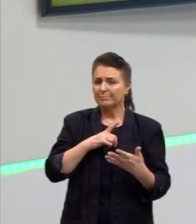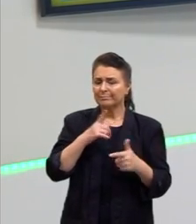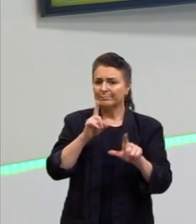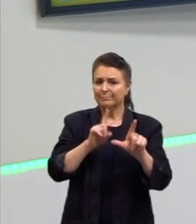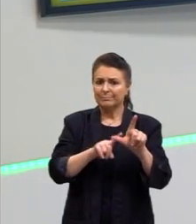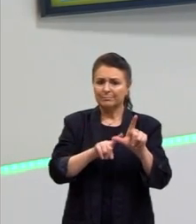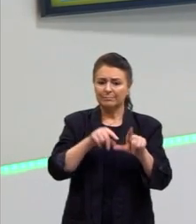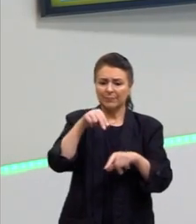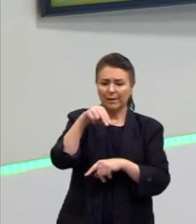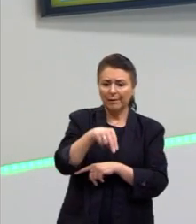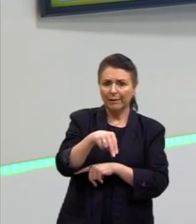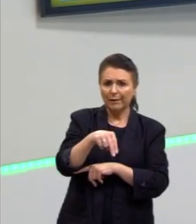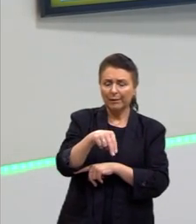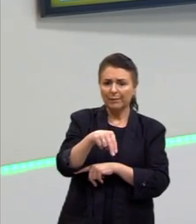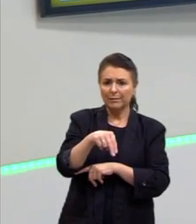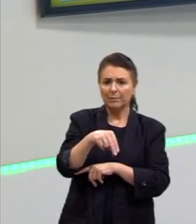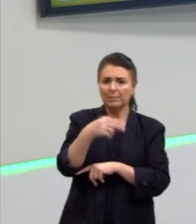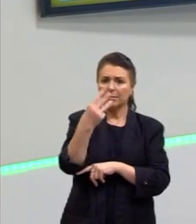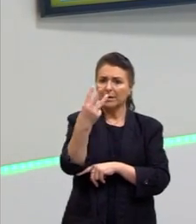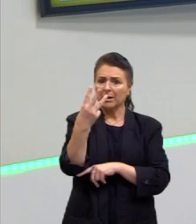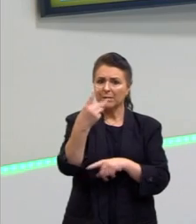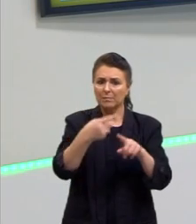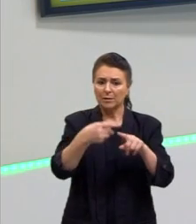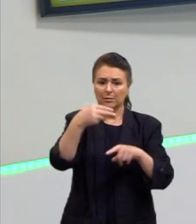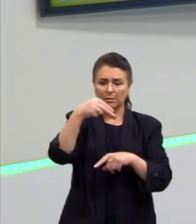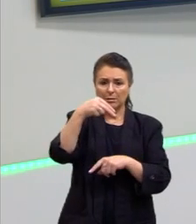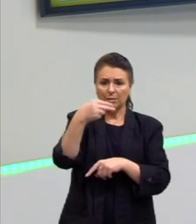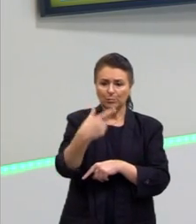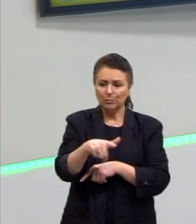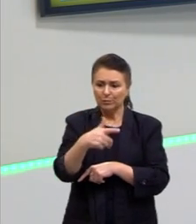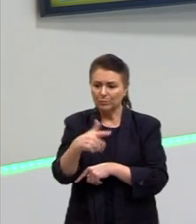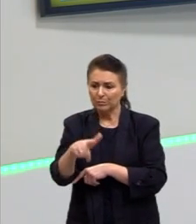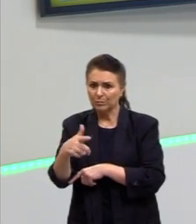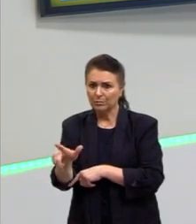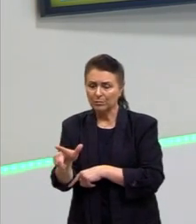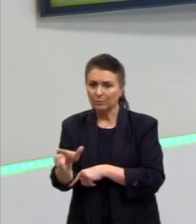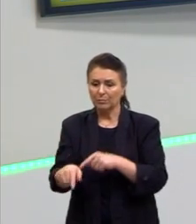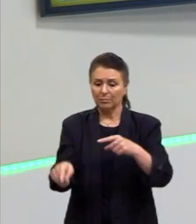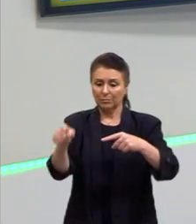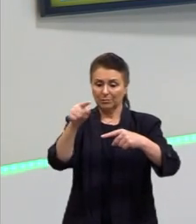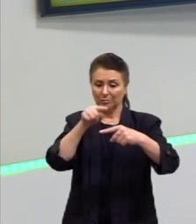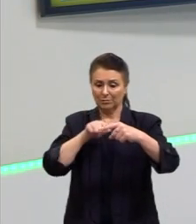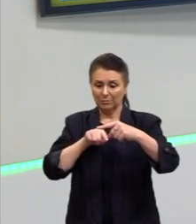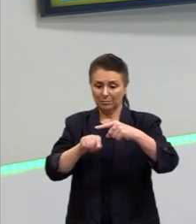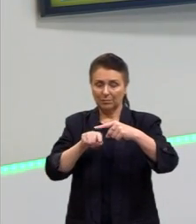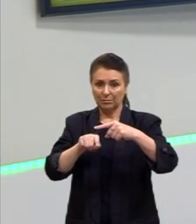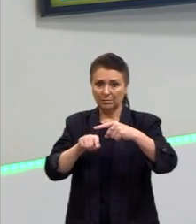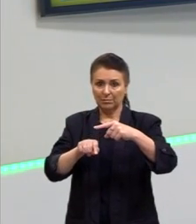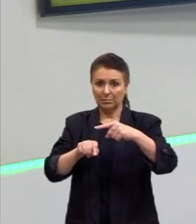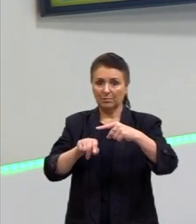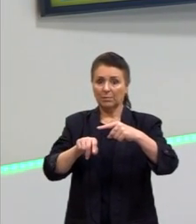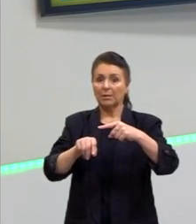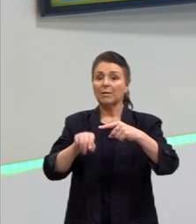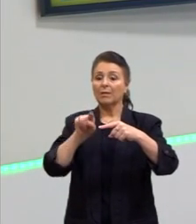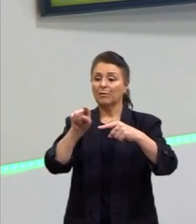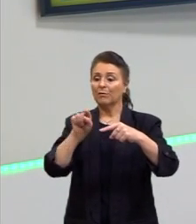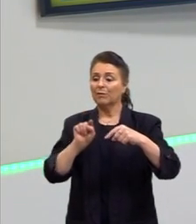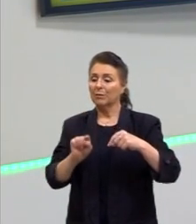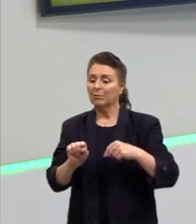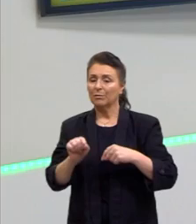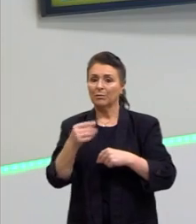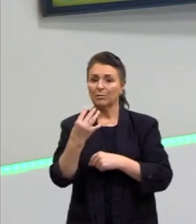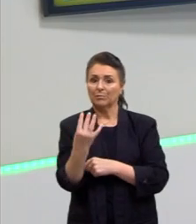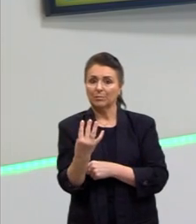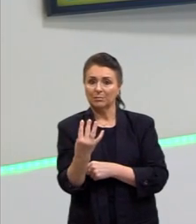N que repete três vezes. Então, no denominador nós acrescentamos o fatorial de 3. Nesse